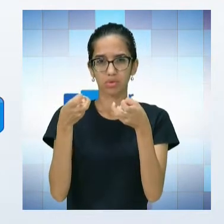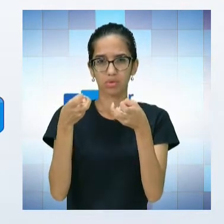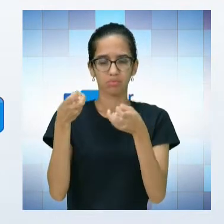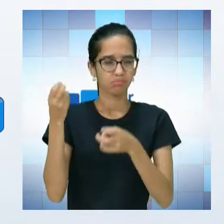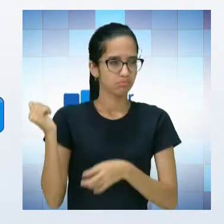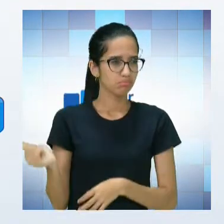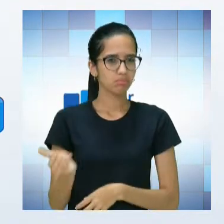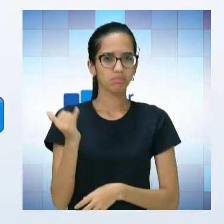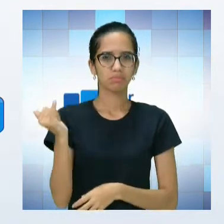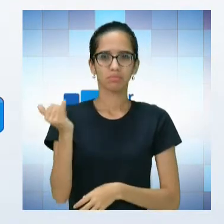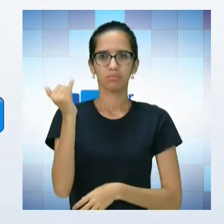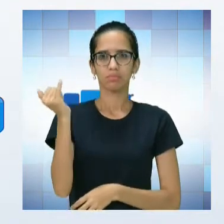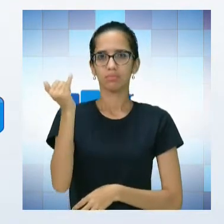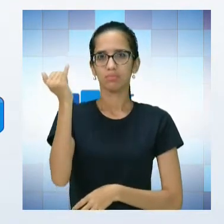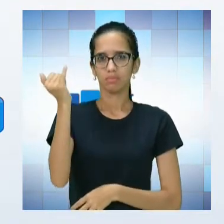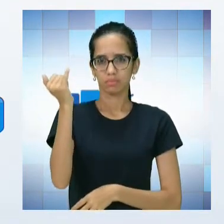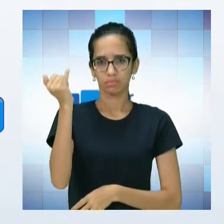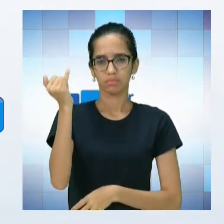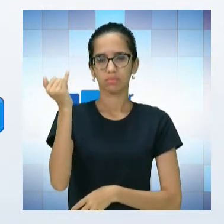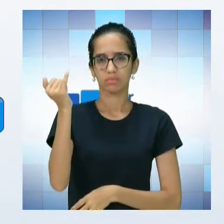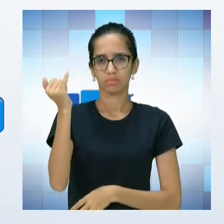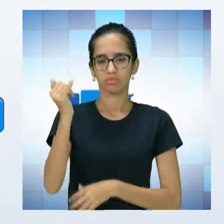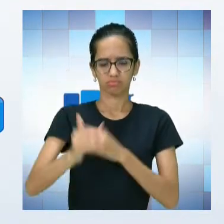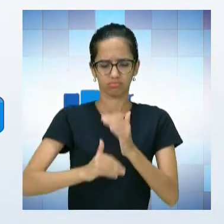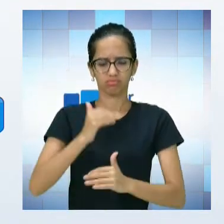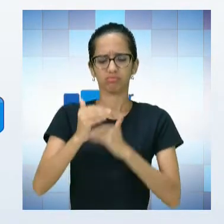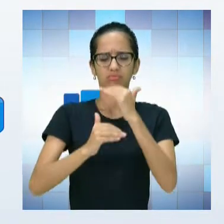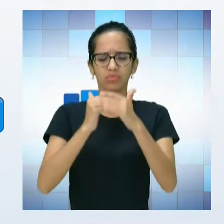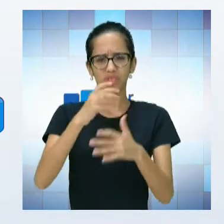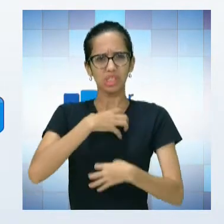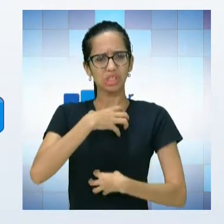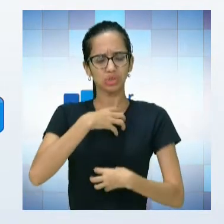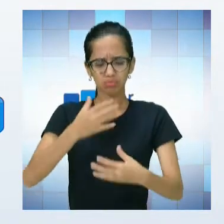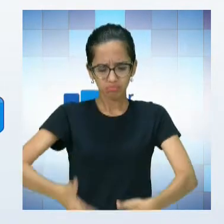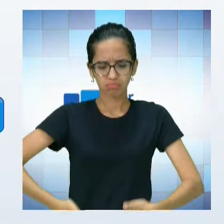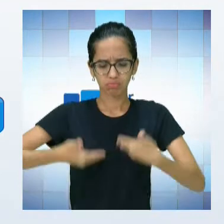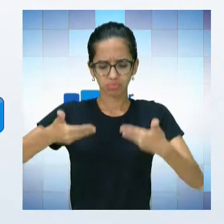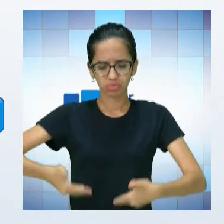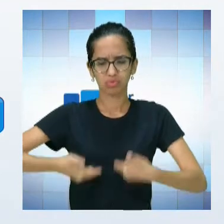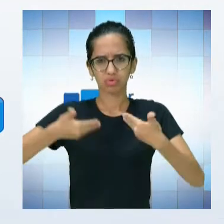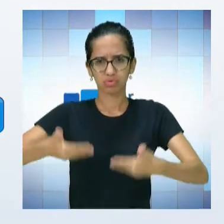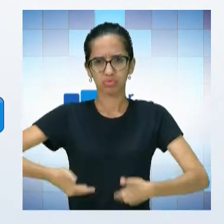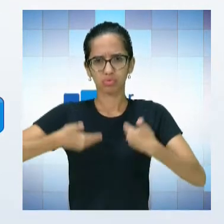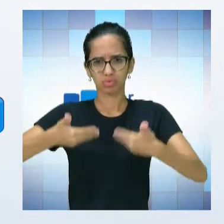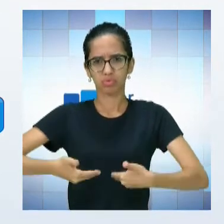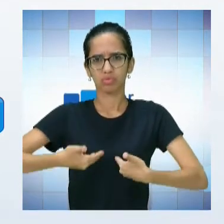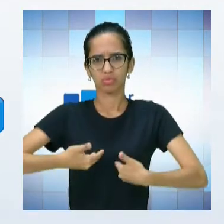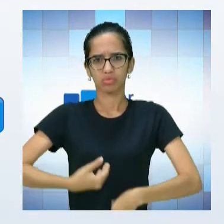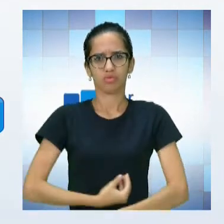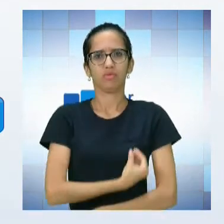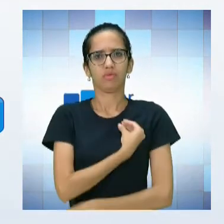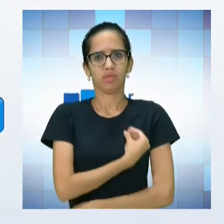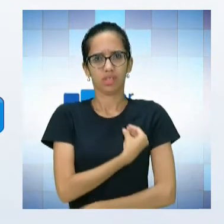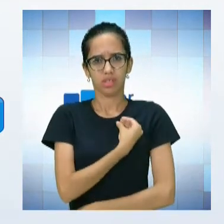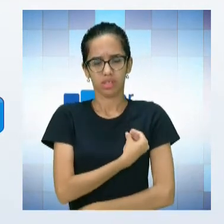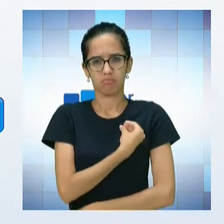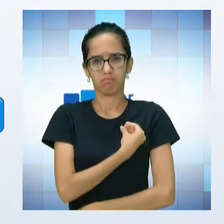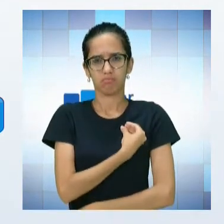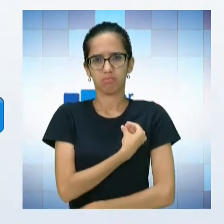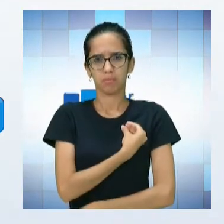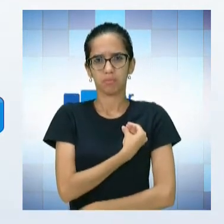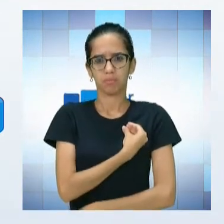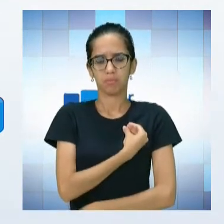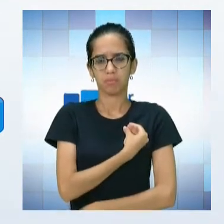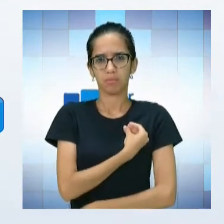tiveram bastante motivados para estar tentando reter aquilo que